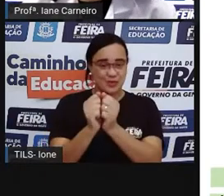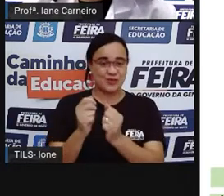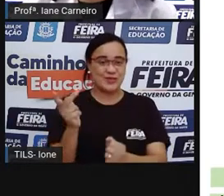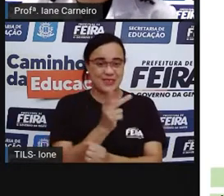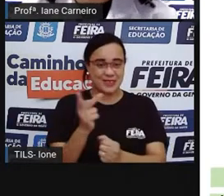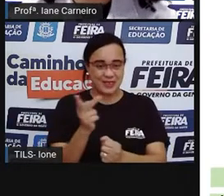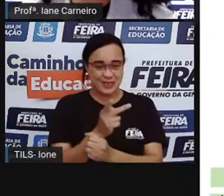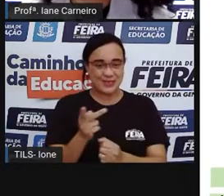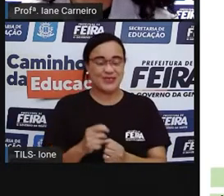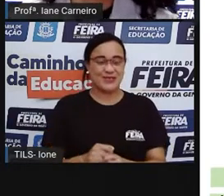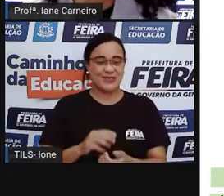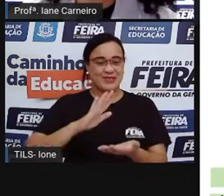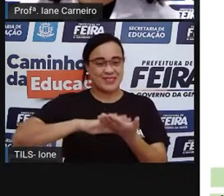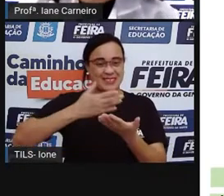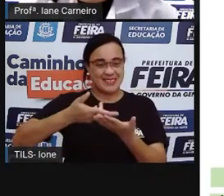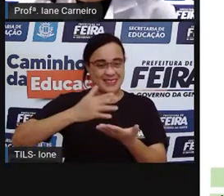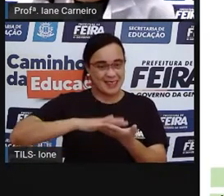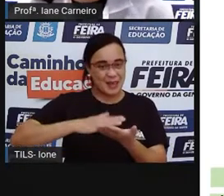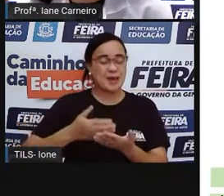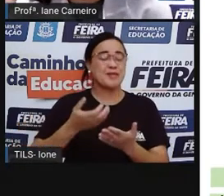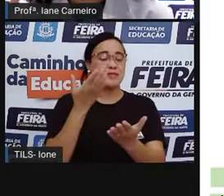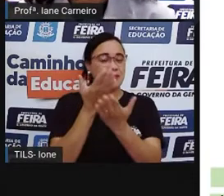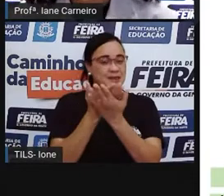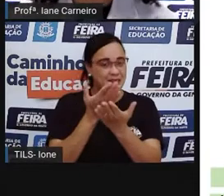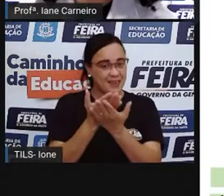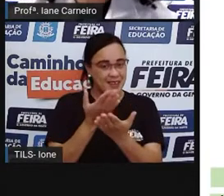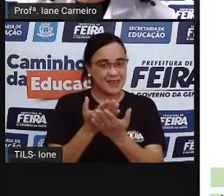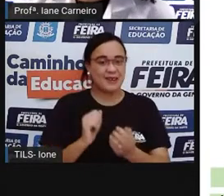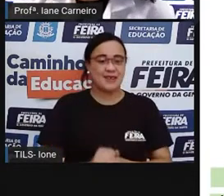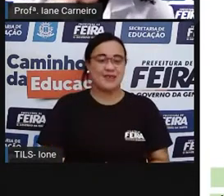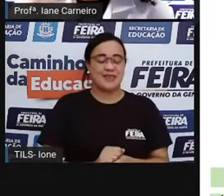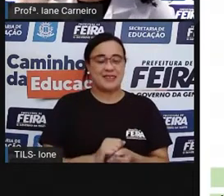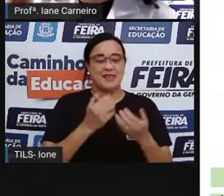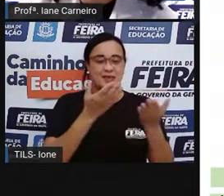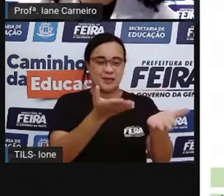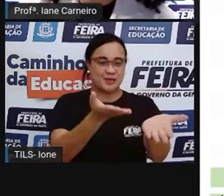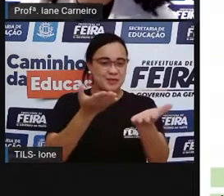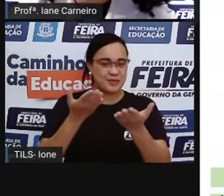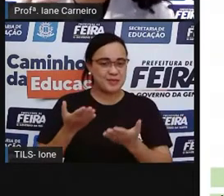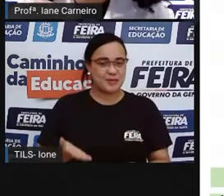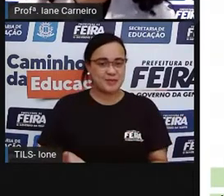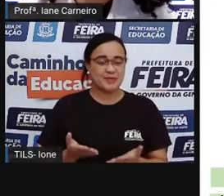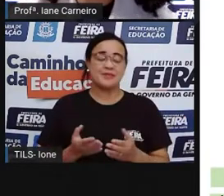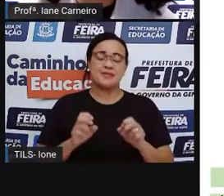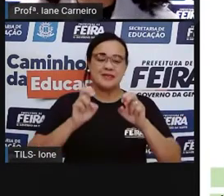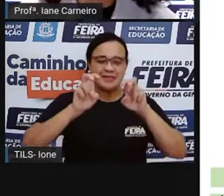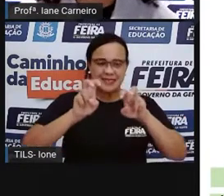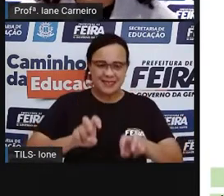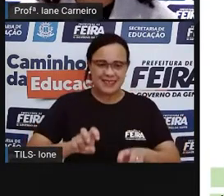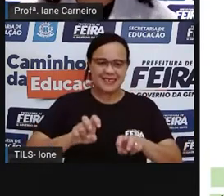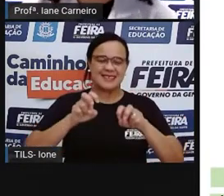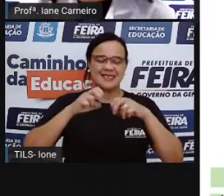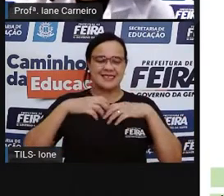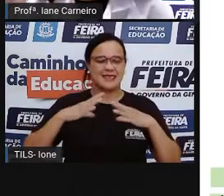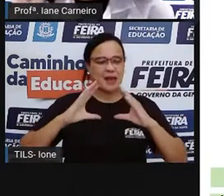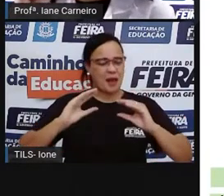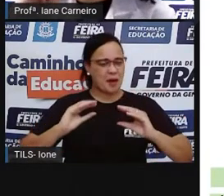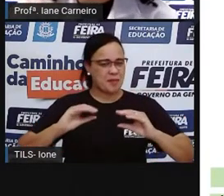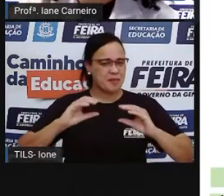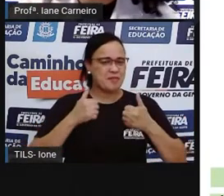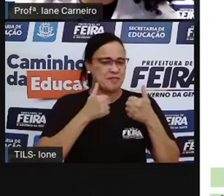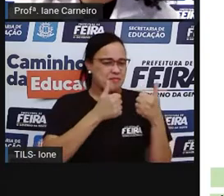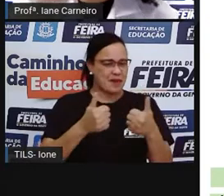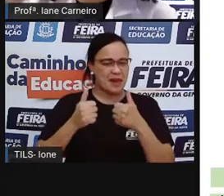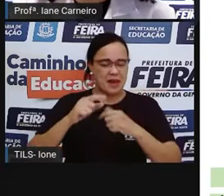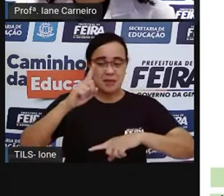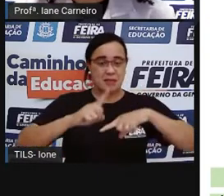para mais uma aula com vocês. Então, a Proja vai pedir para você se sentar aí bem confortavelmente, pegar o